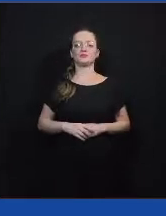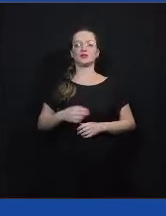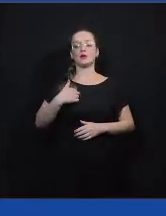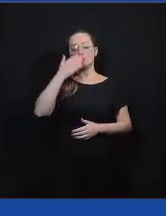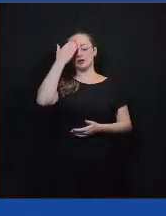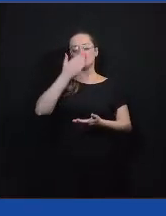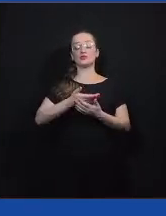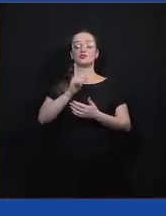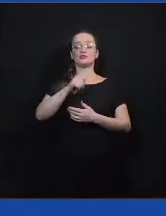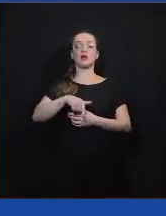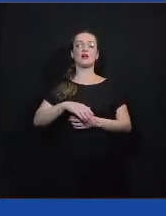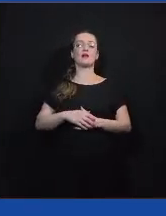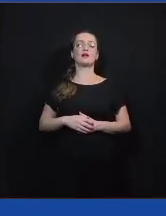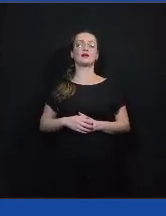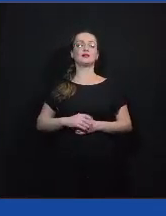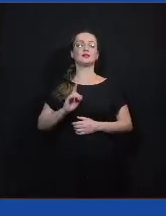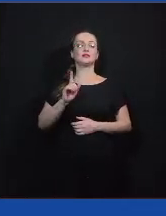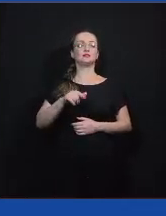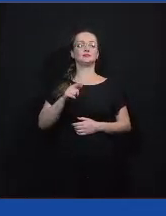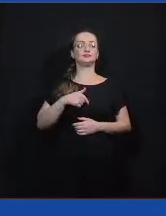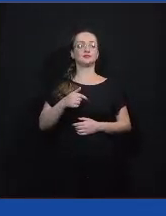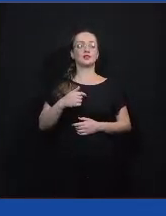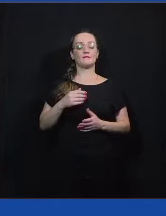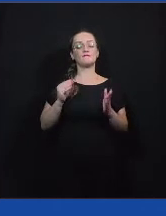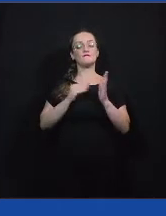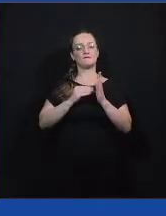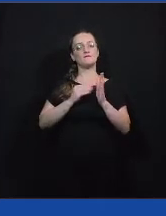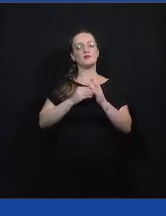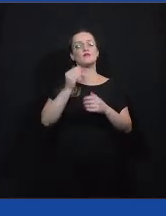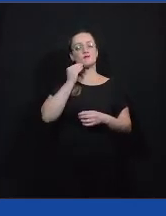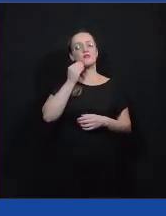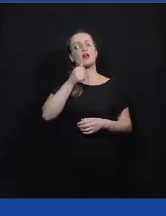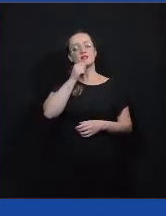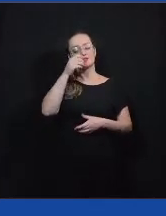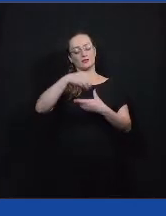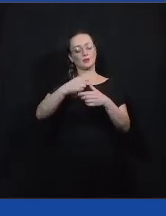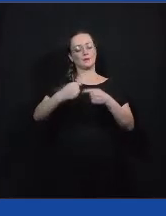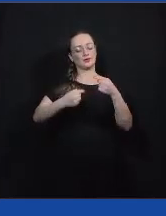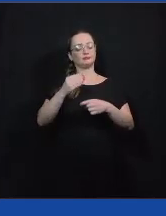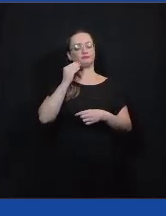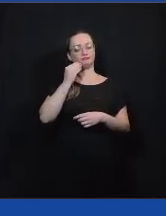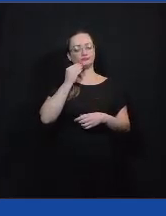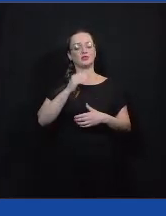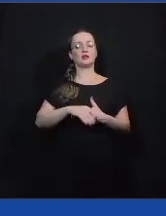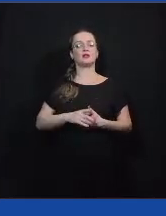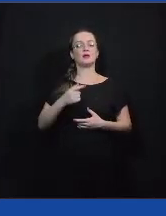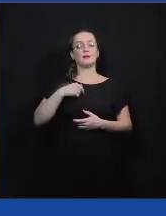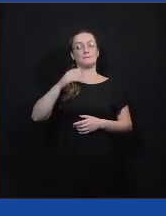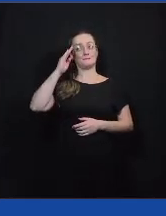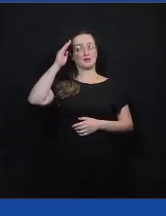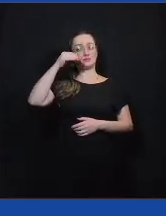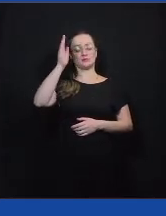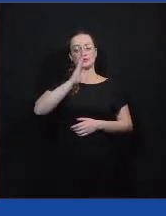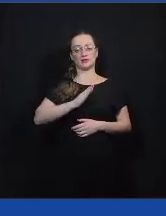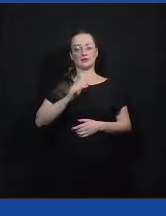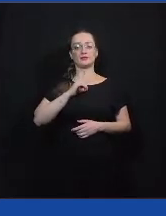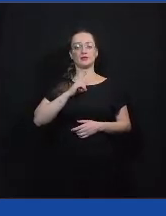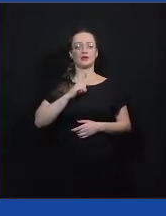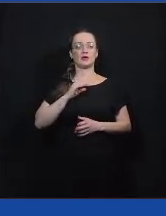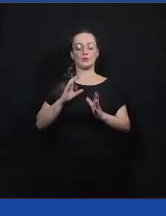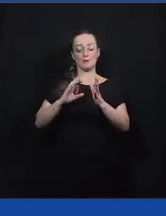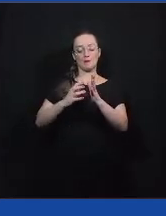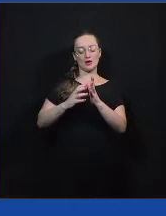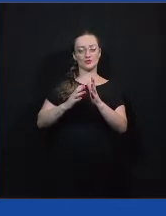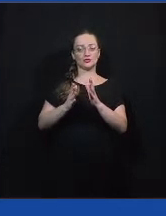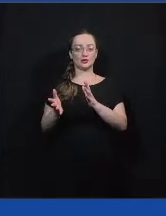uma coisa que é falha ainda na política, principalmente na política brasileira, que tem muito disso de partidos